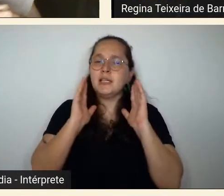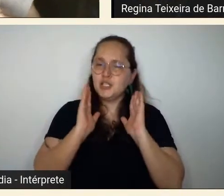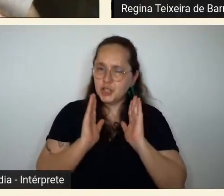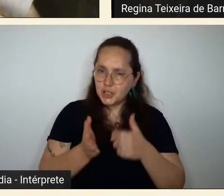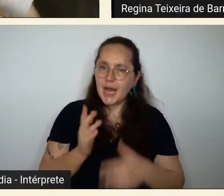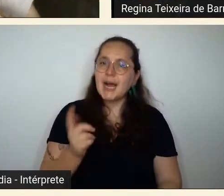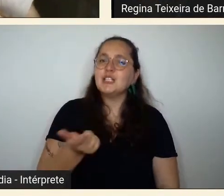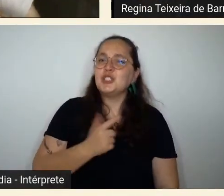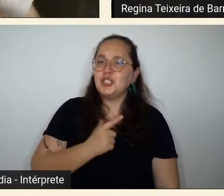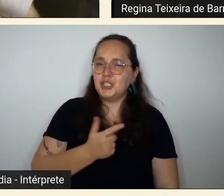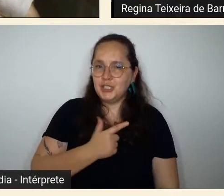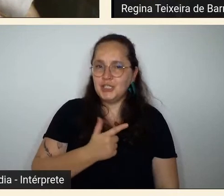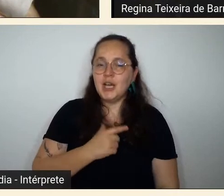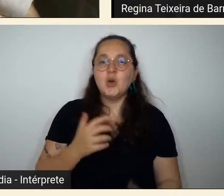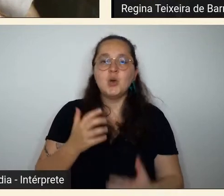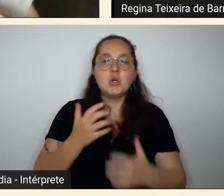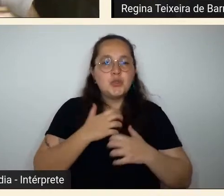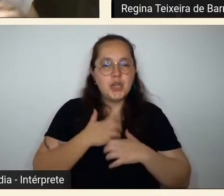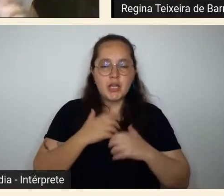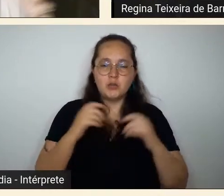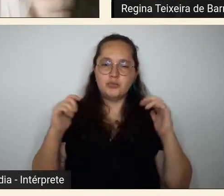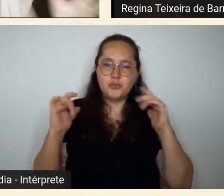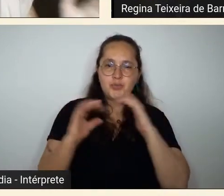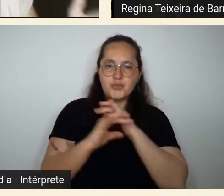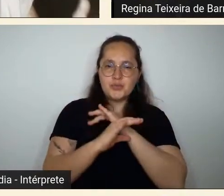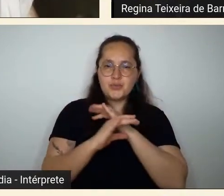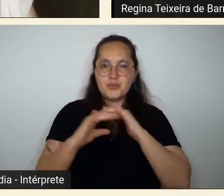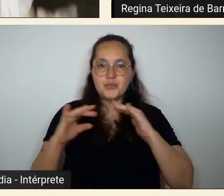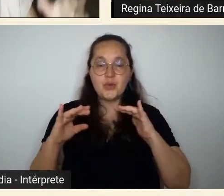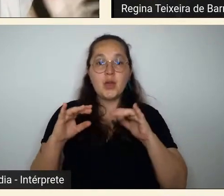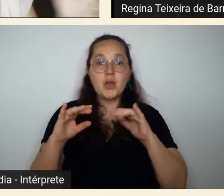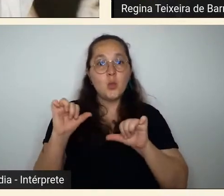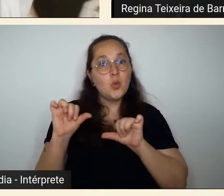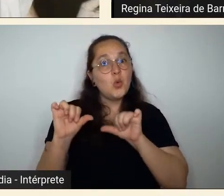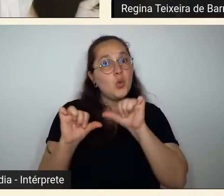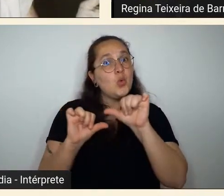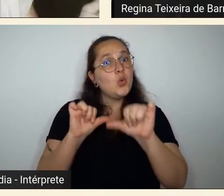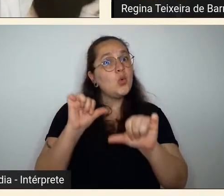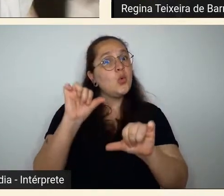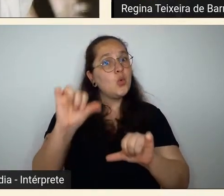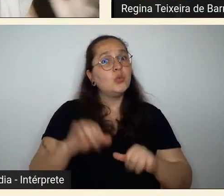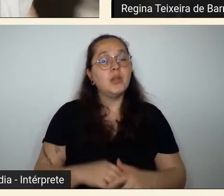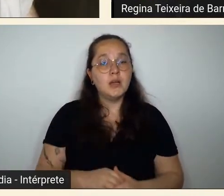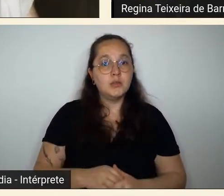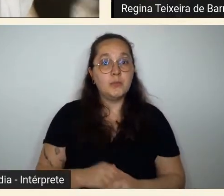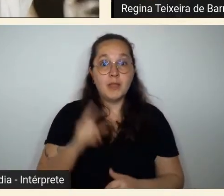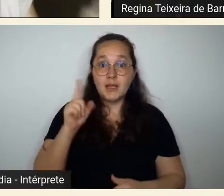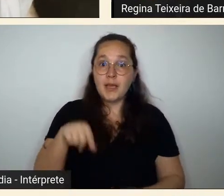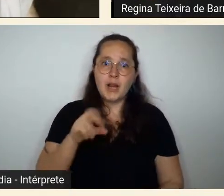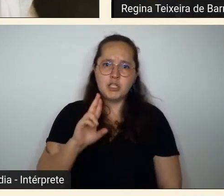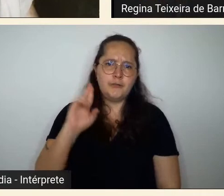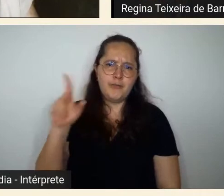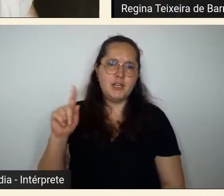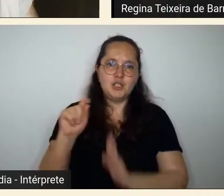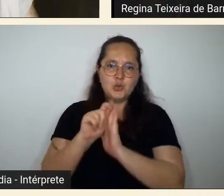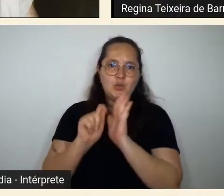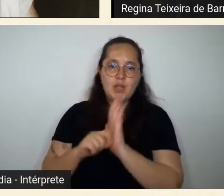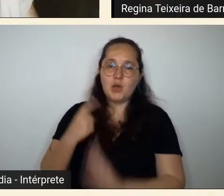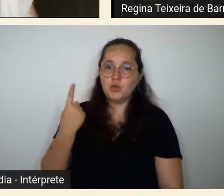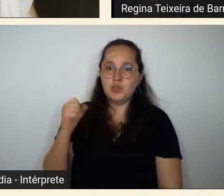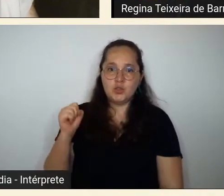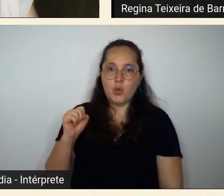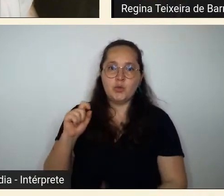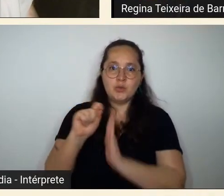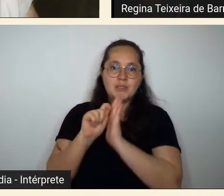feição urbana urbanística que não apresentavam digamos no fim do século 18 19 nem no comecinho do século